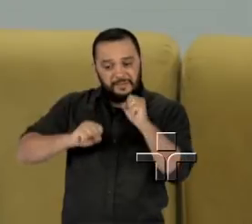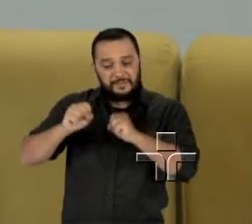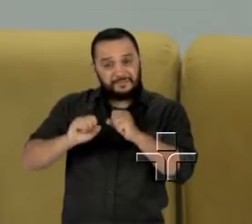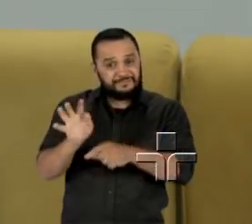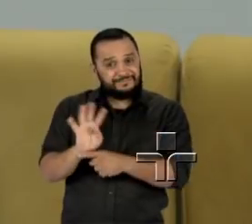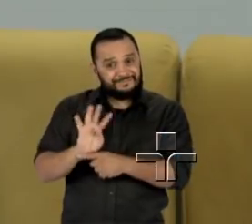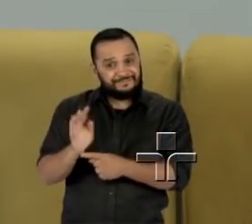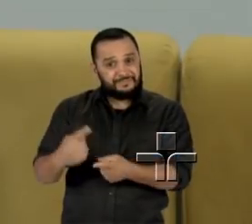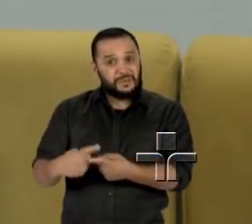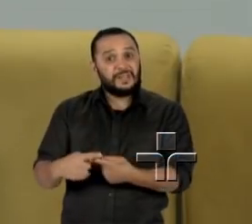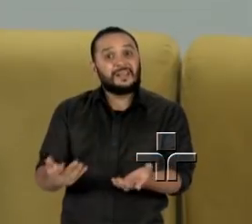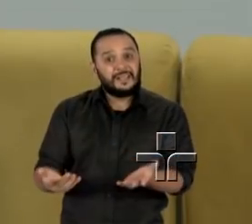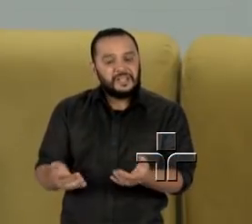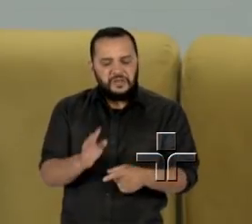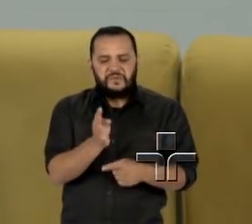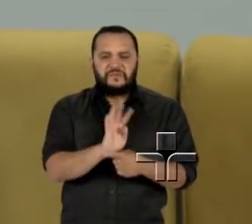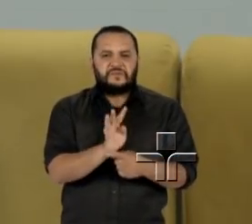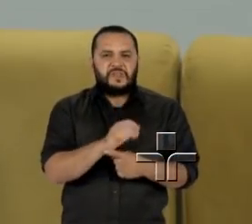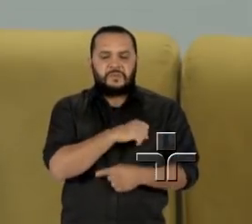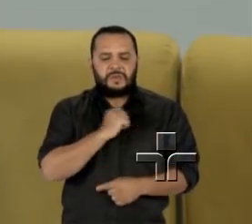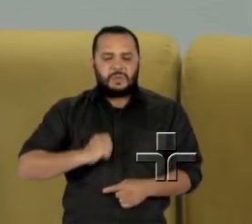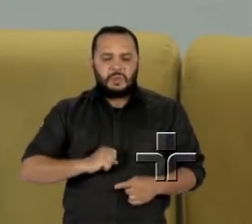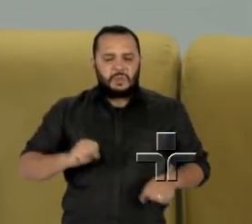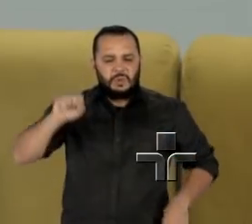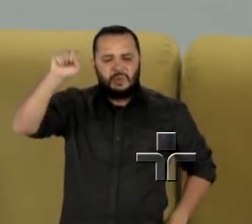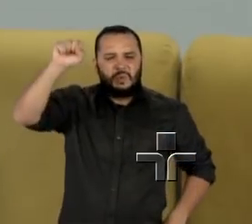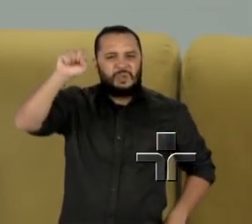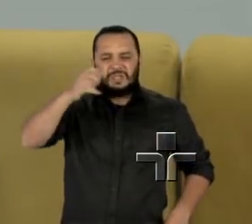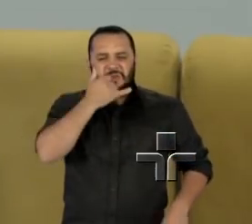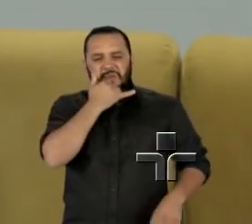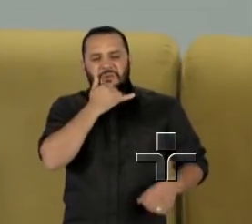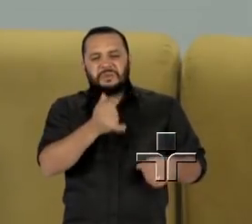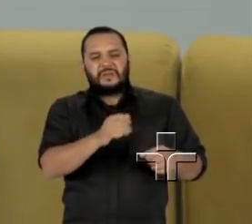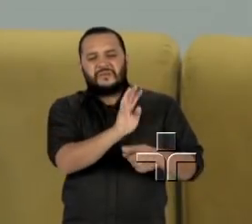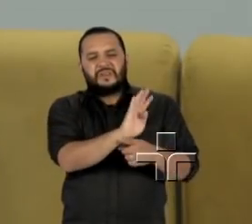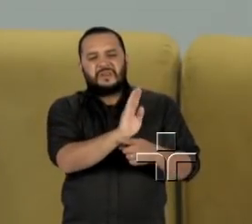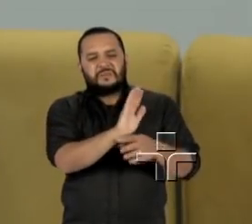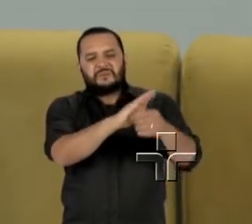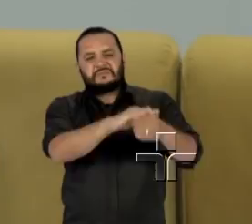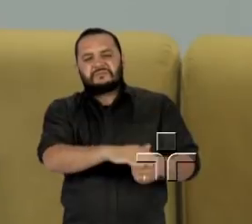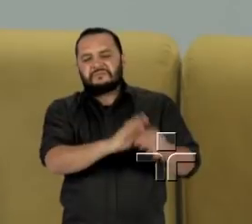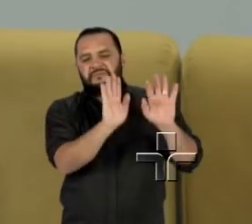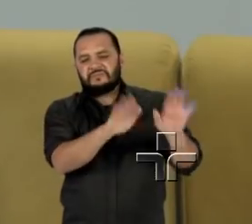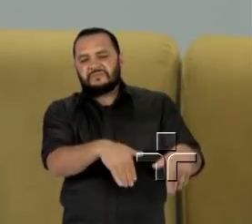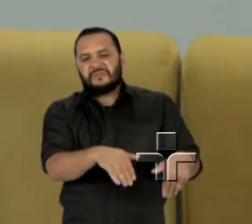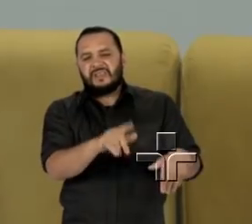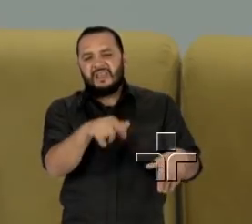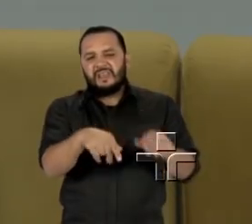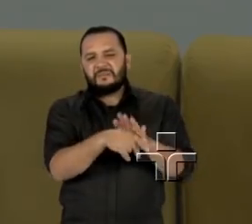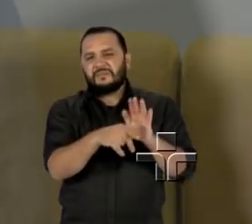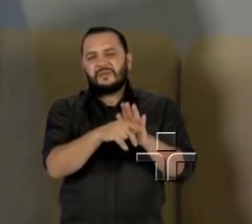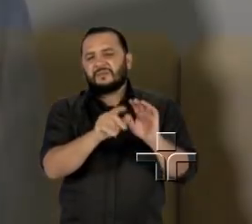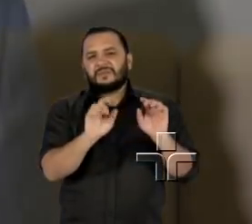cinema, afirmando que filmes de super-heróis não são filmes, são parques temáticos.